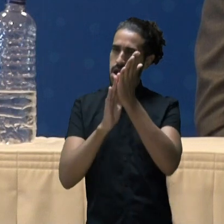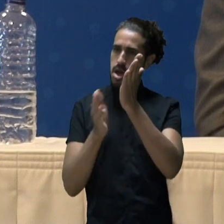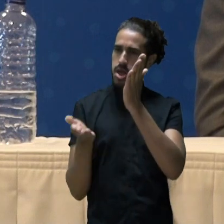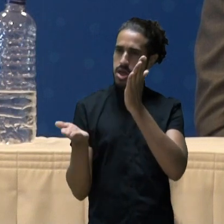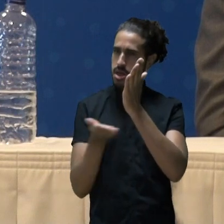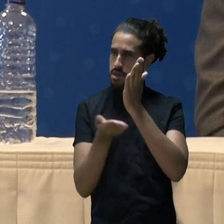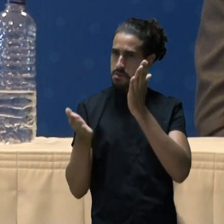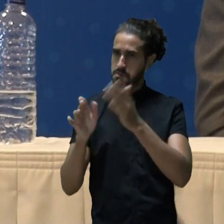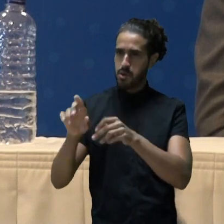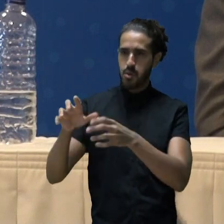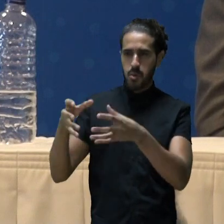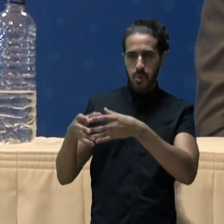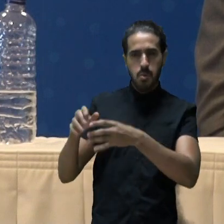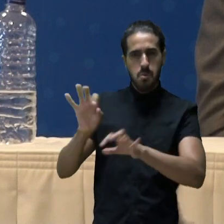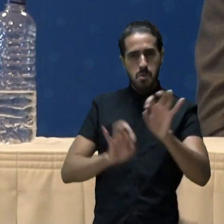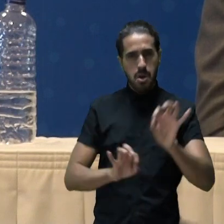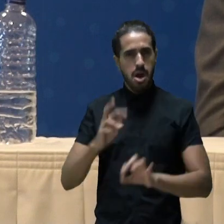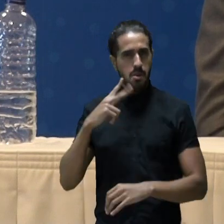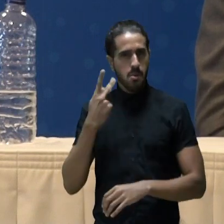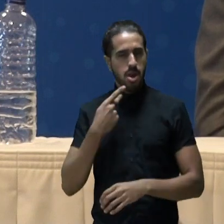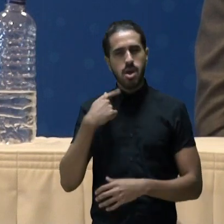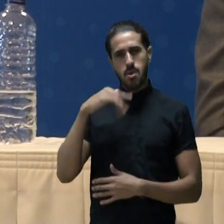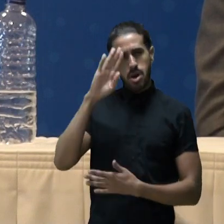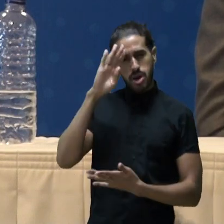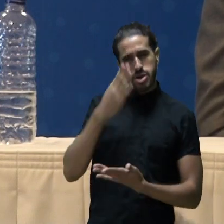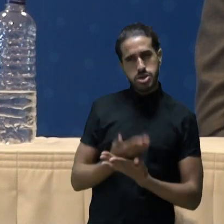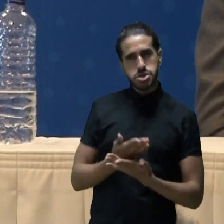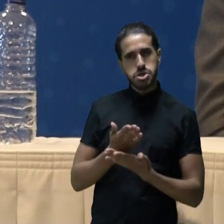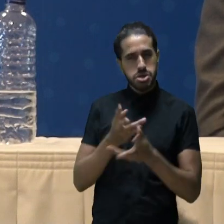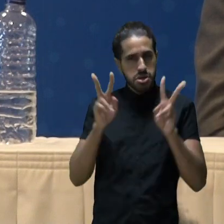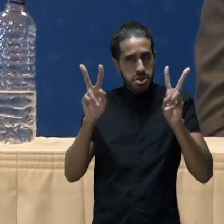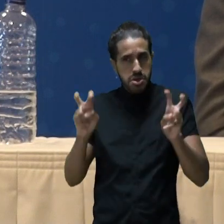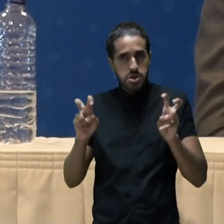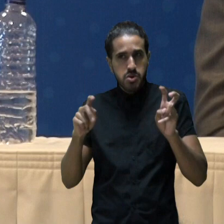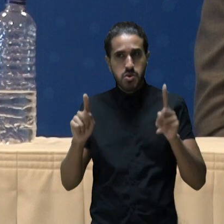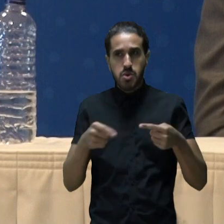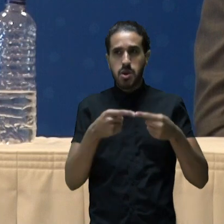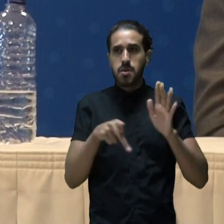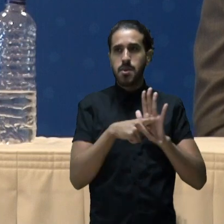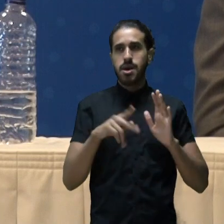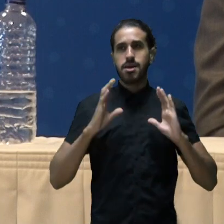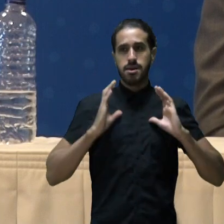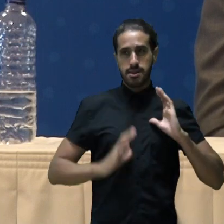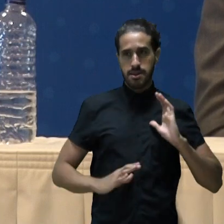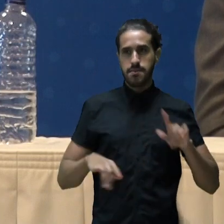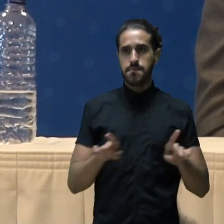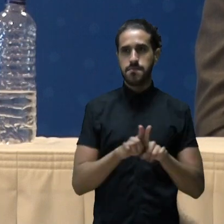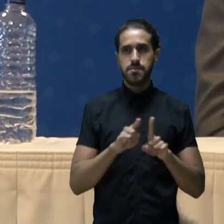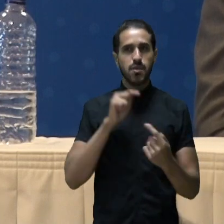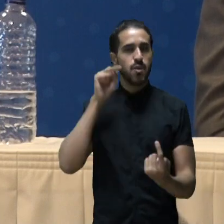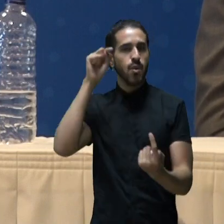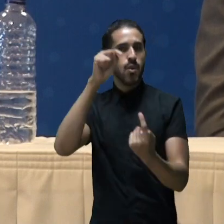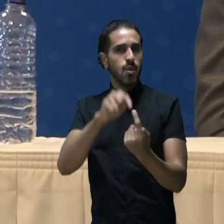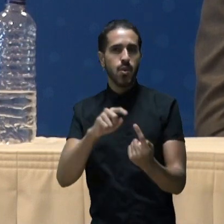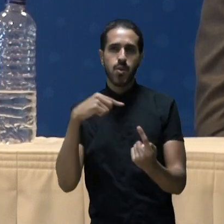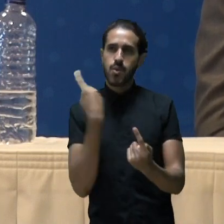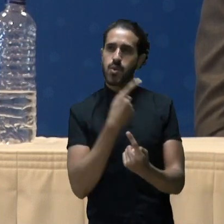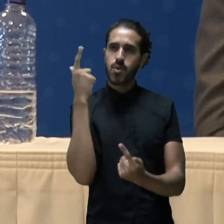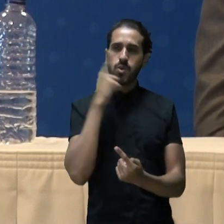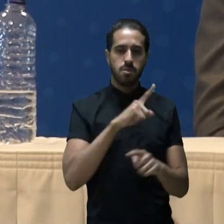elaboradores dessa política, creio que isso vem muito ali da cidadania também, para que